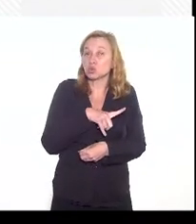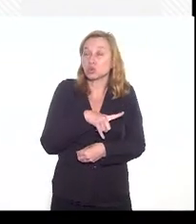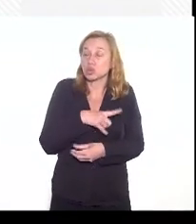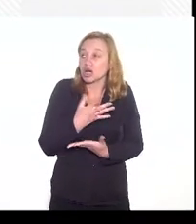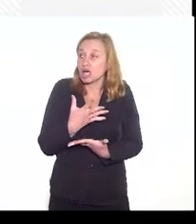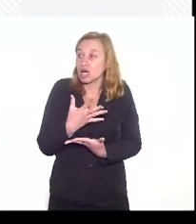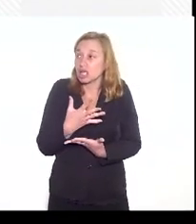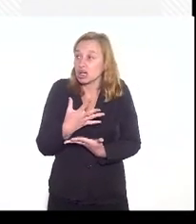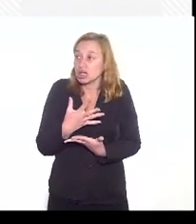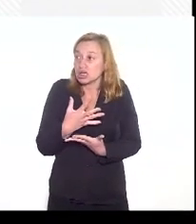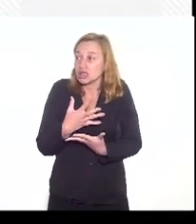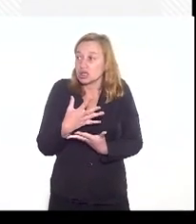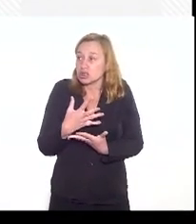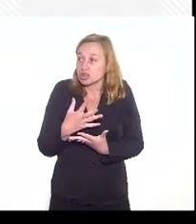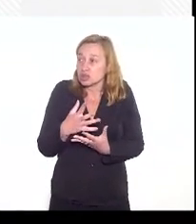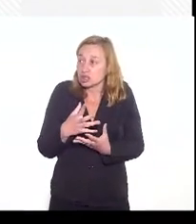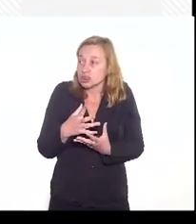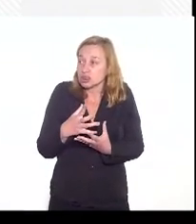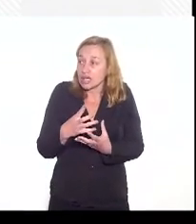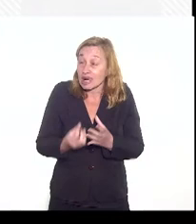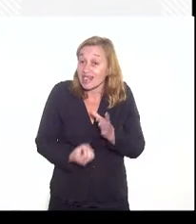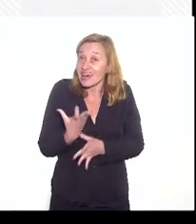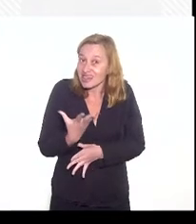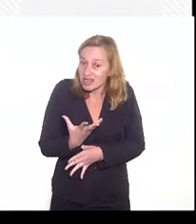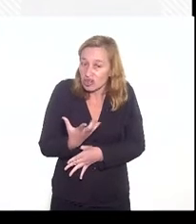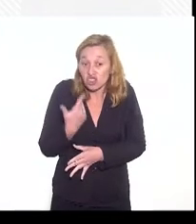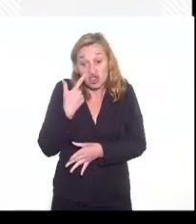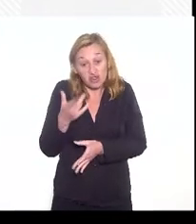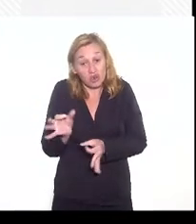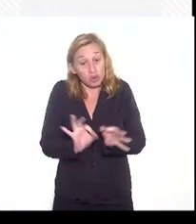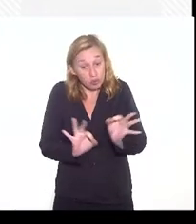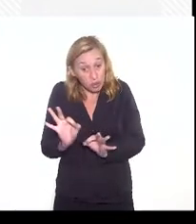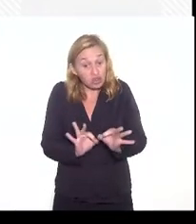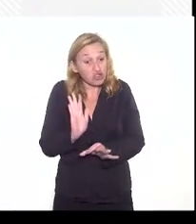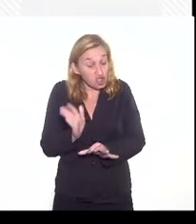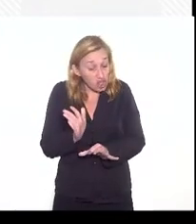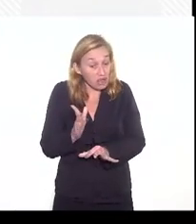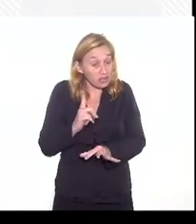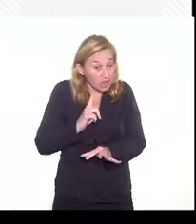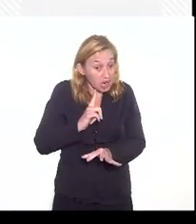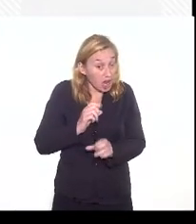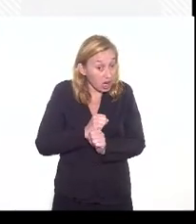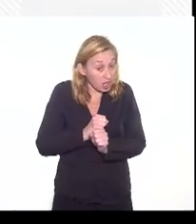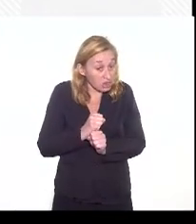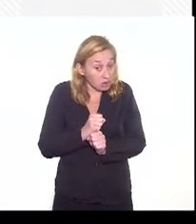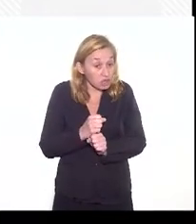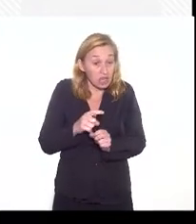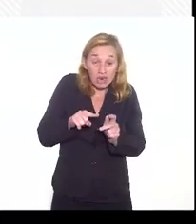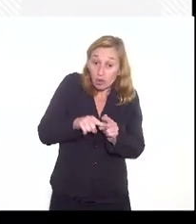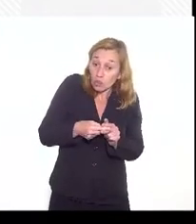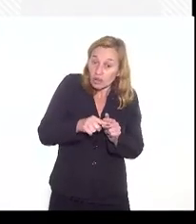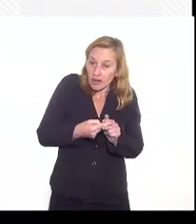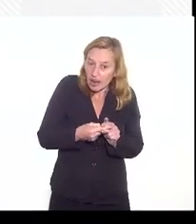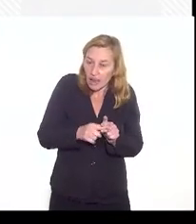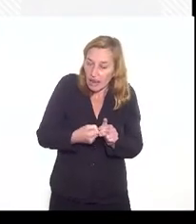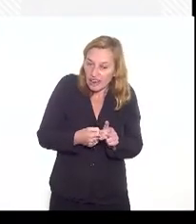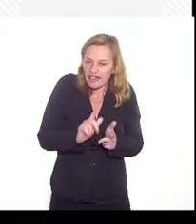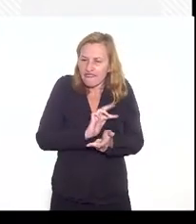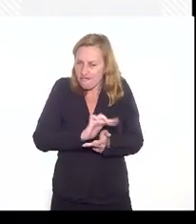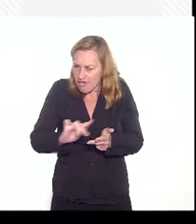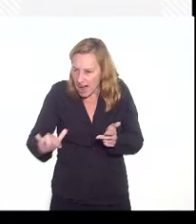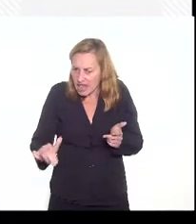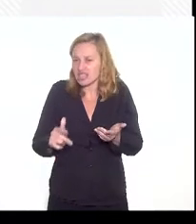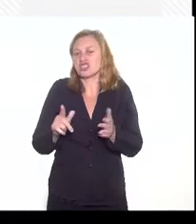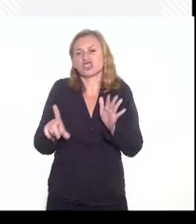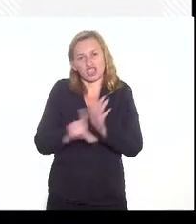da implantação, né? Haja vista com os planos existentes. Teria que se alterar em várias leis.